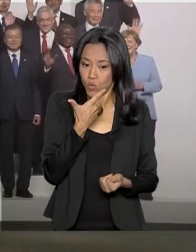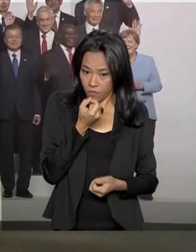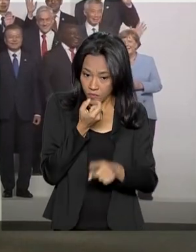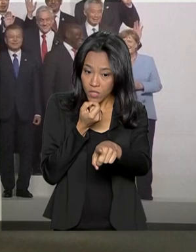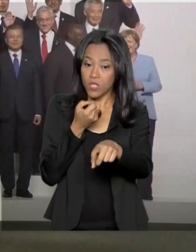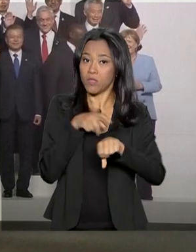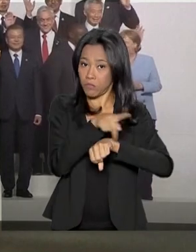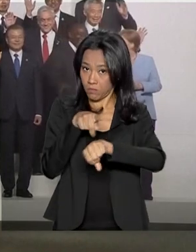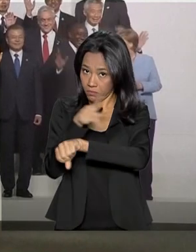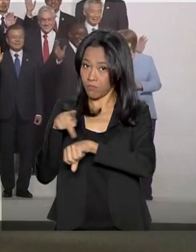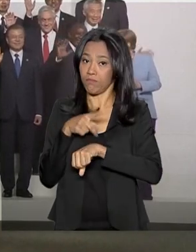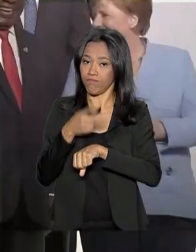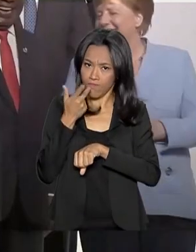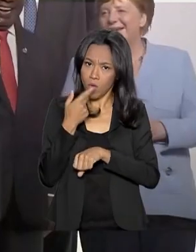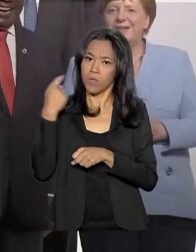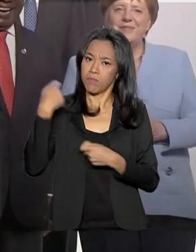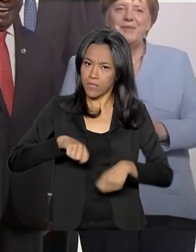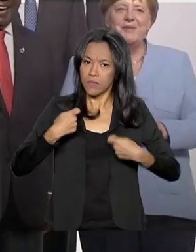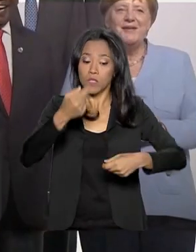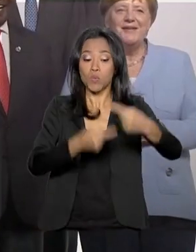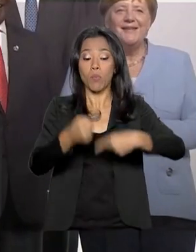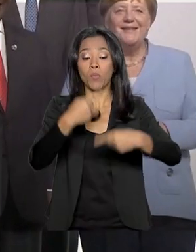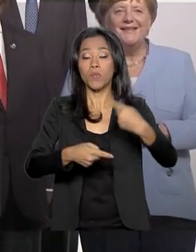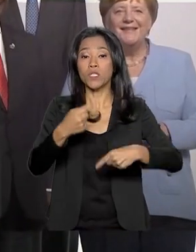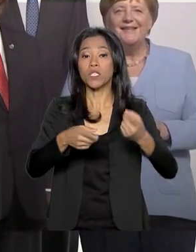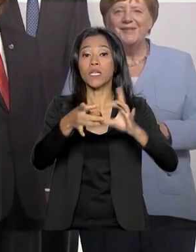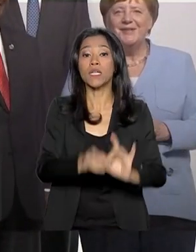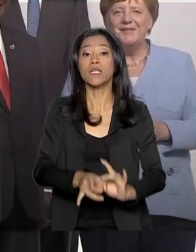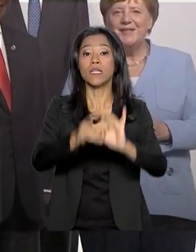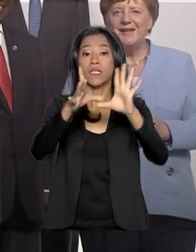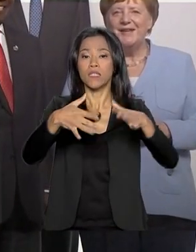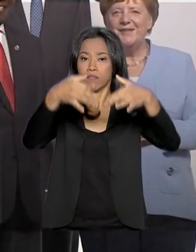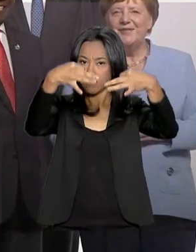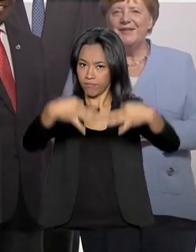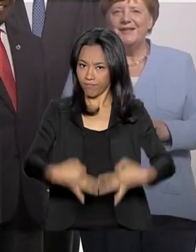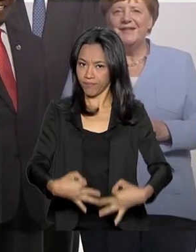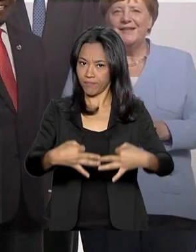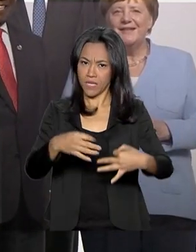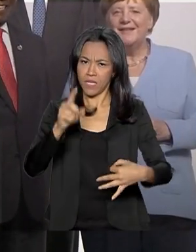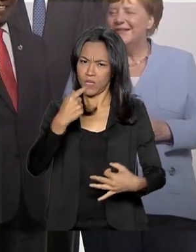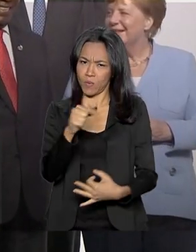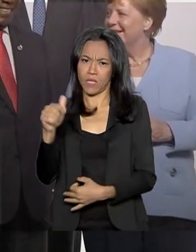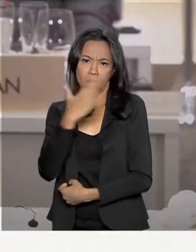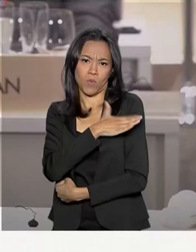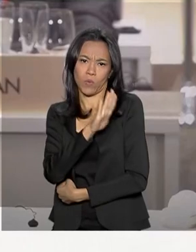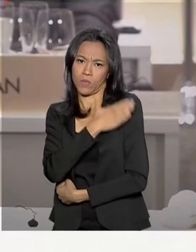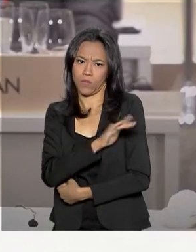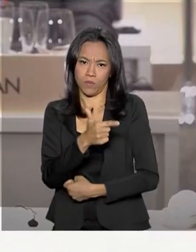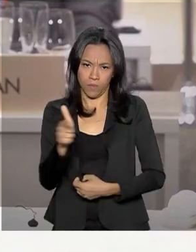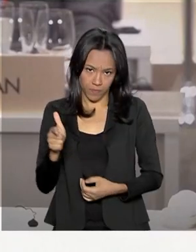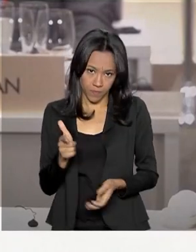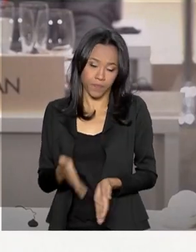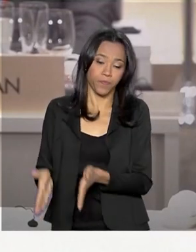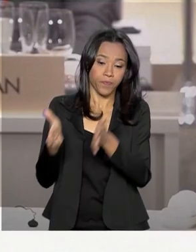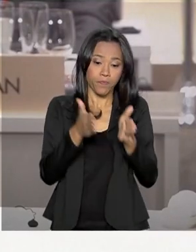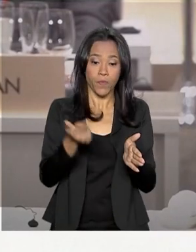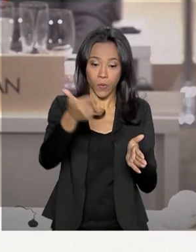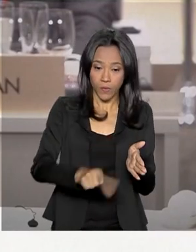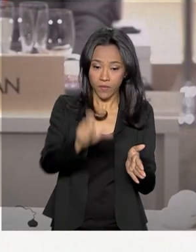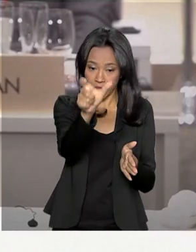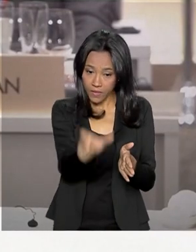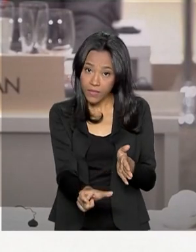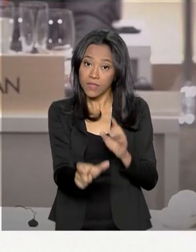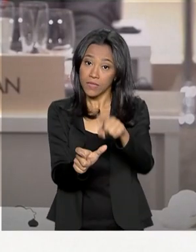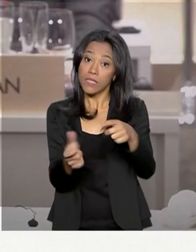a necessidade de uma política comercial livre, justa e não discriminatória. Mais uma vez, foi